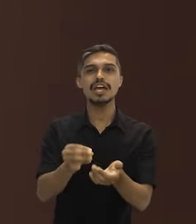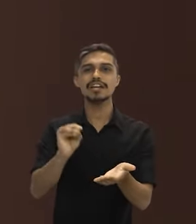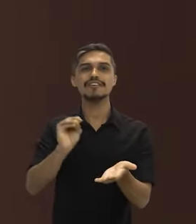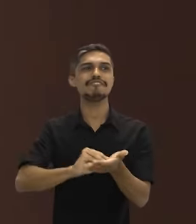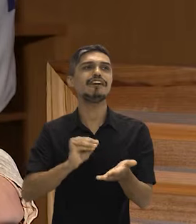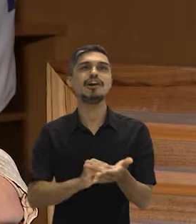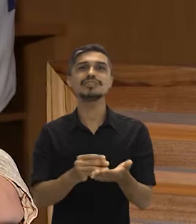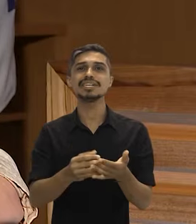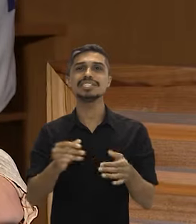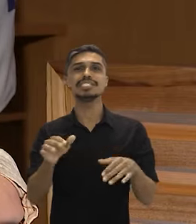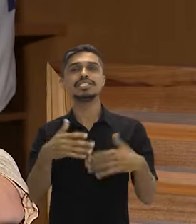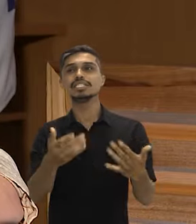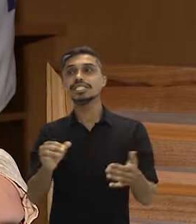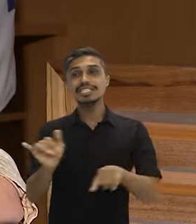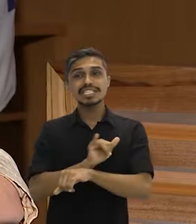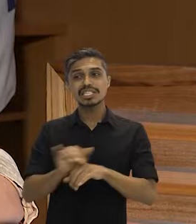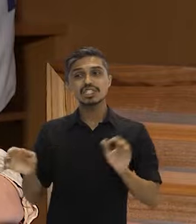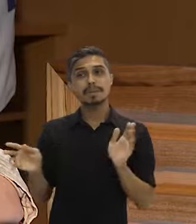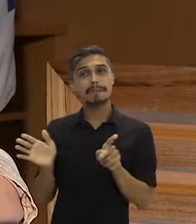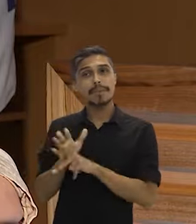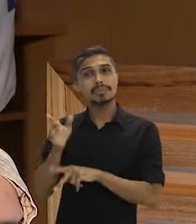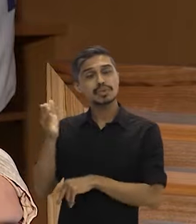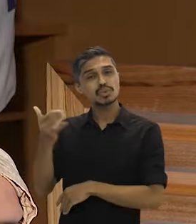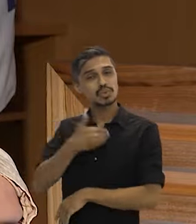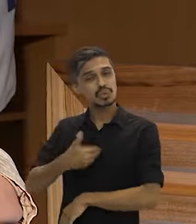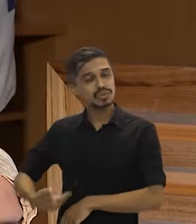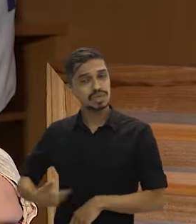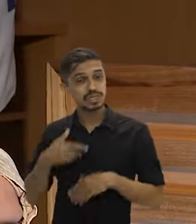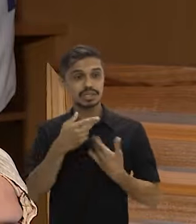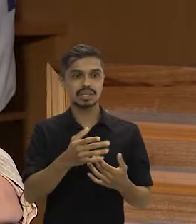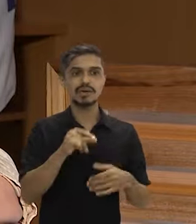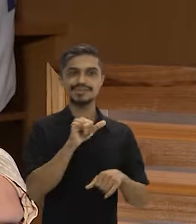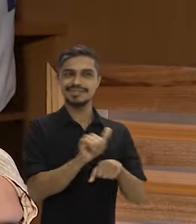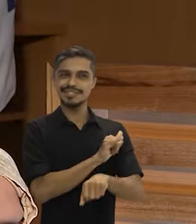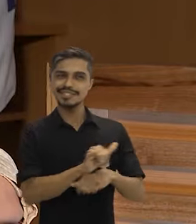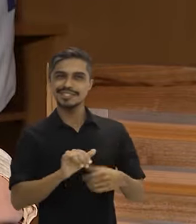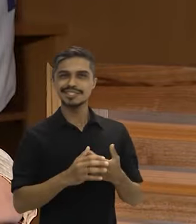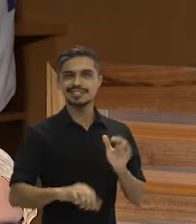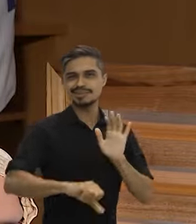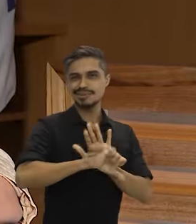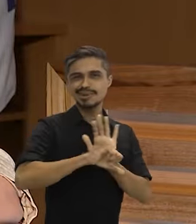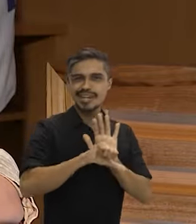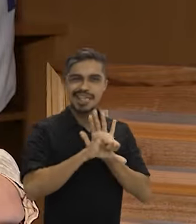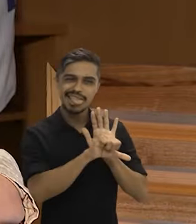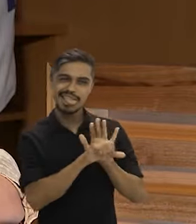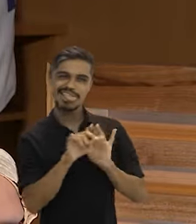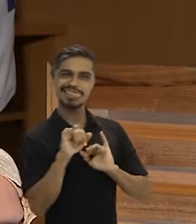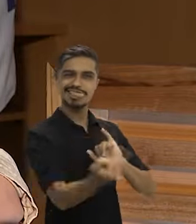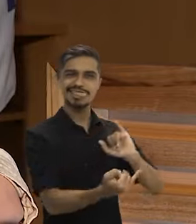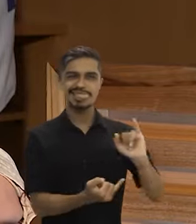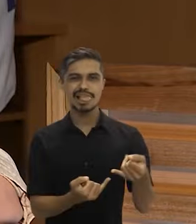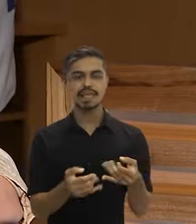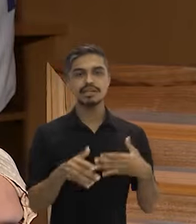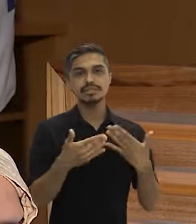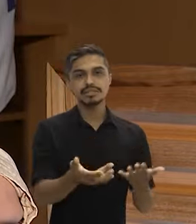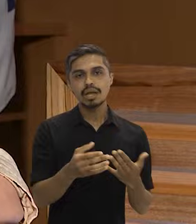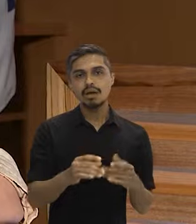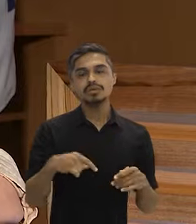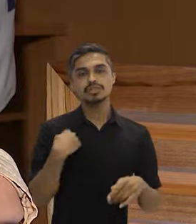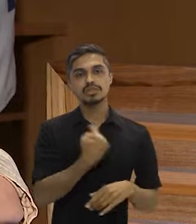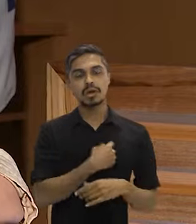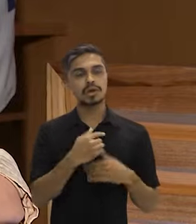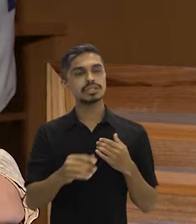refém dessas estratégias do crime organizado. Então, o fundamental é construir o oposto,